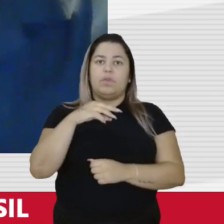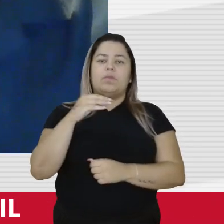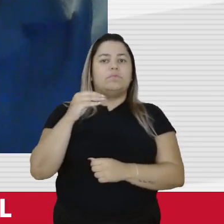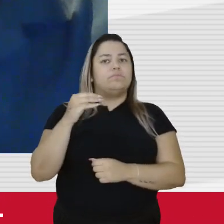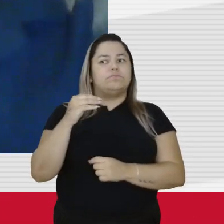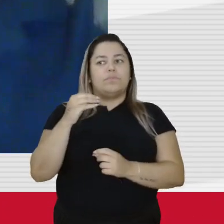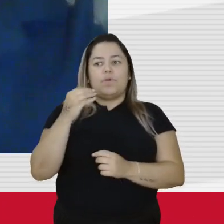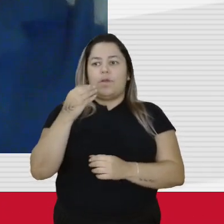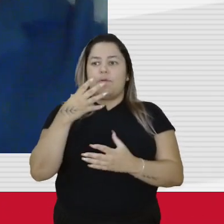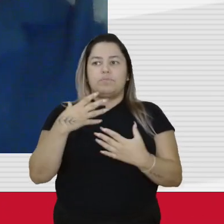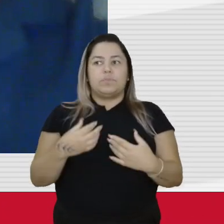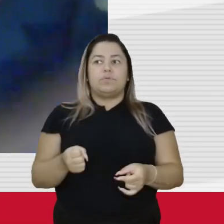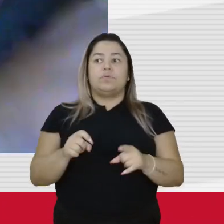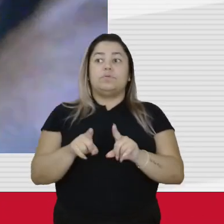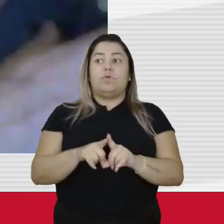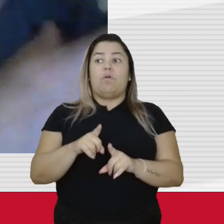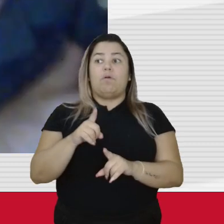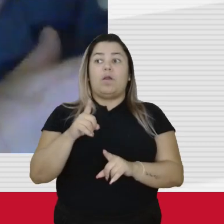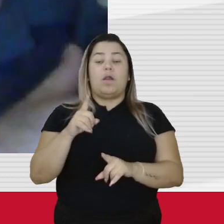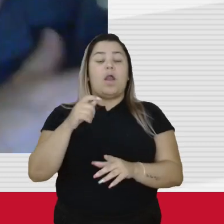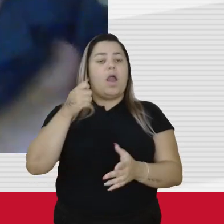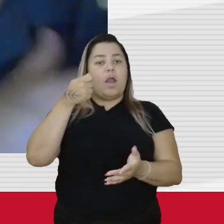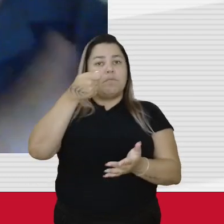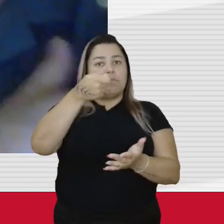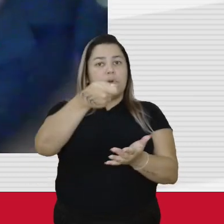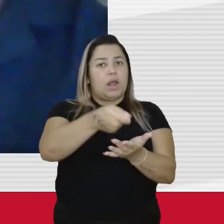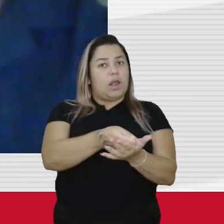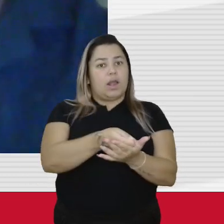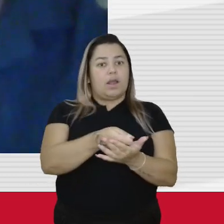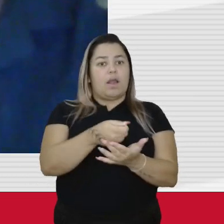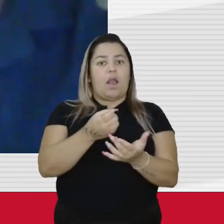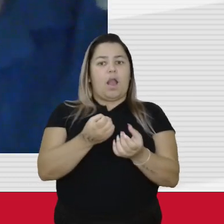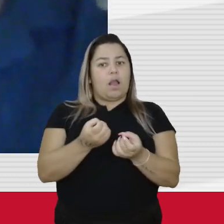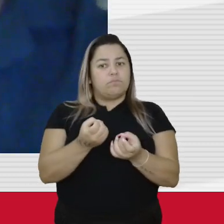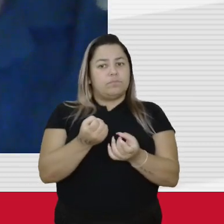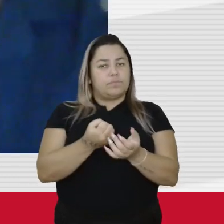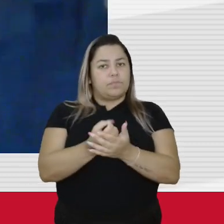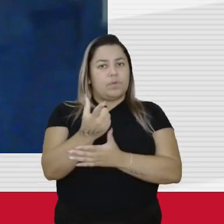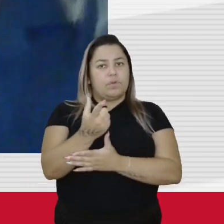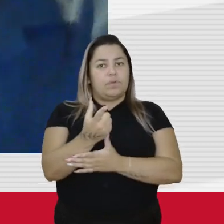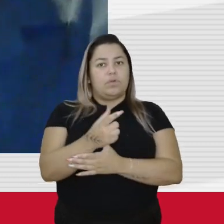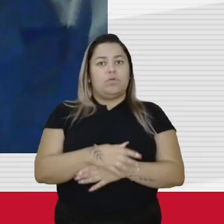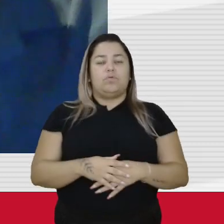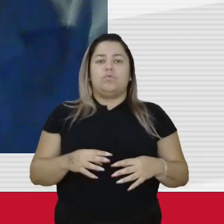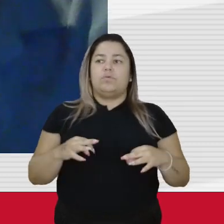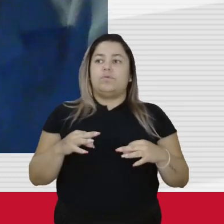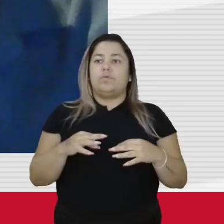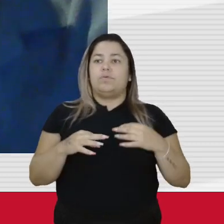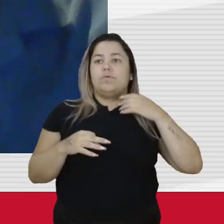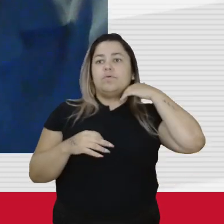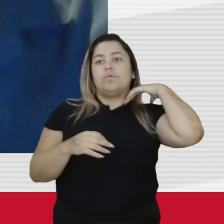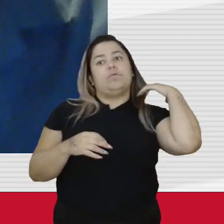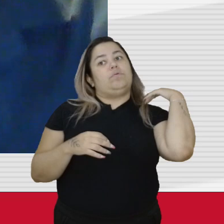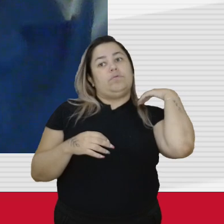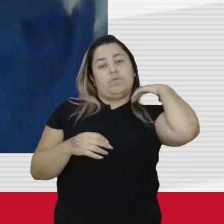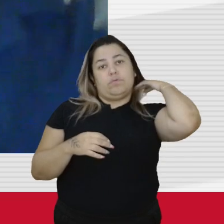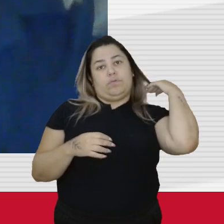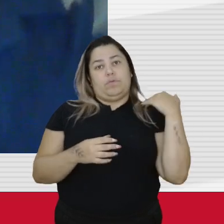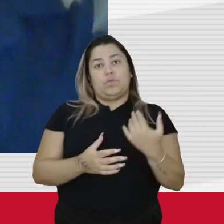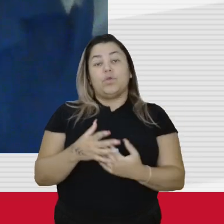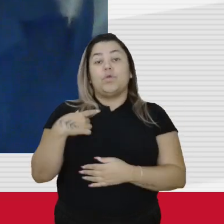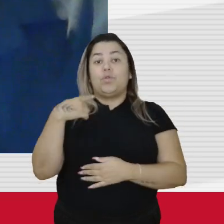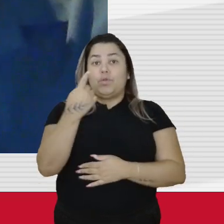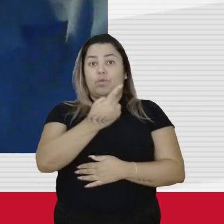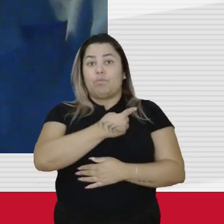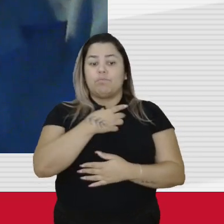mandado de segurança, nos intimou que ia apagar, imagine, apagar todo esse arquivo. Opa! Nós